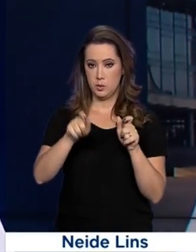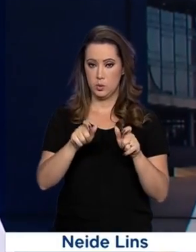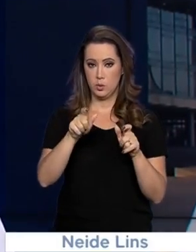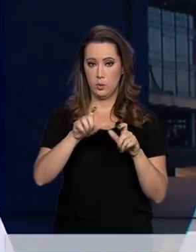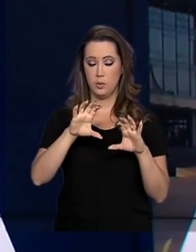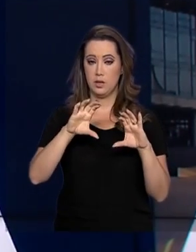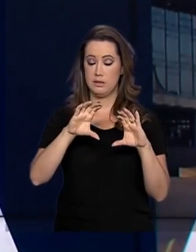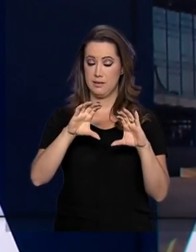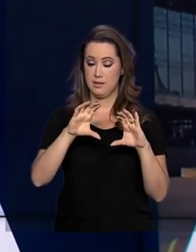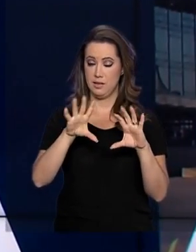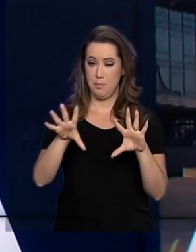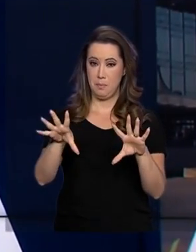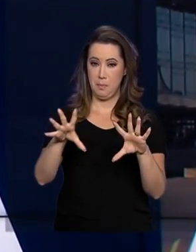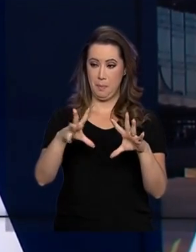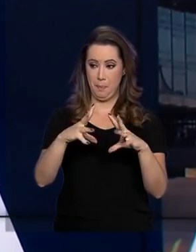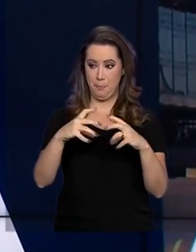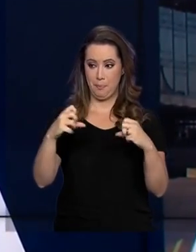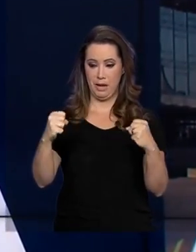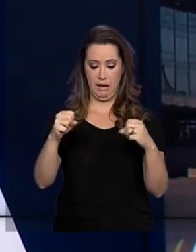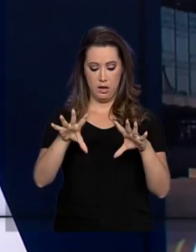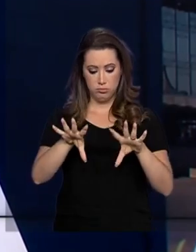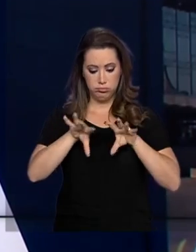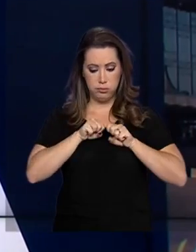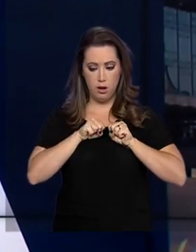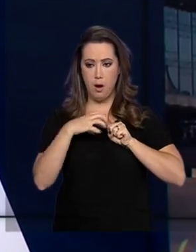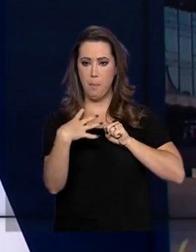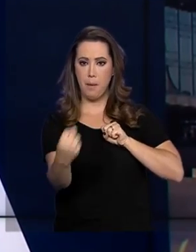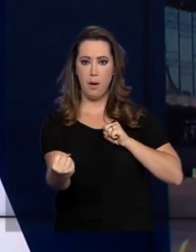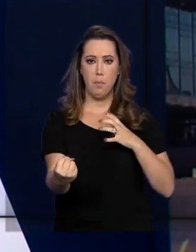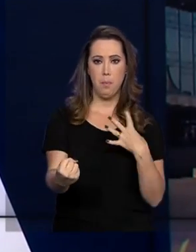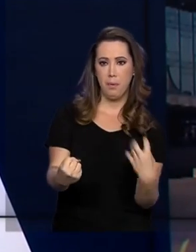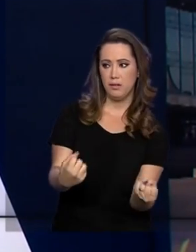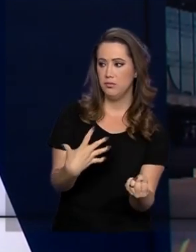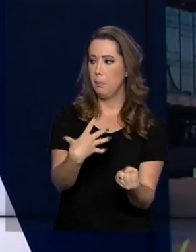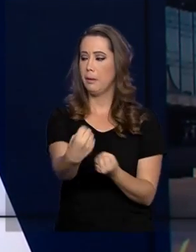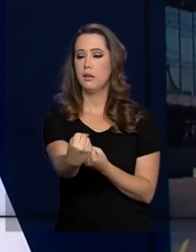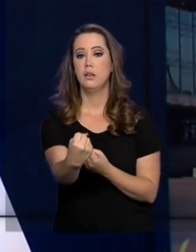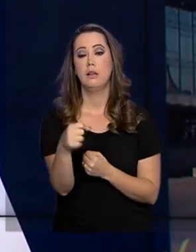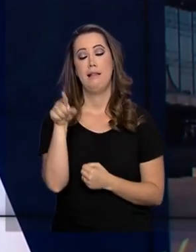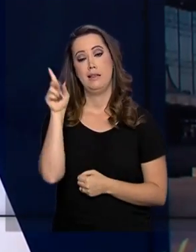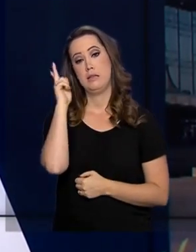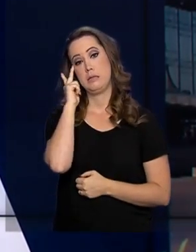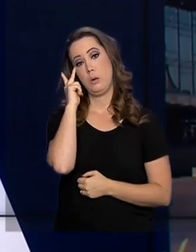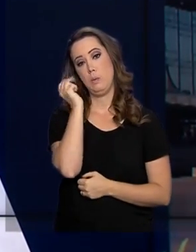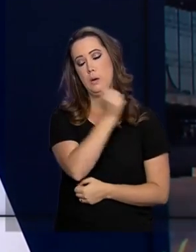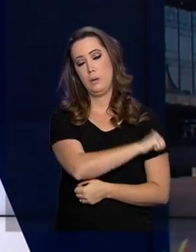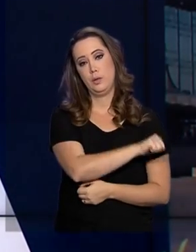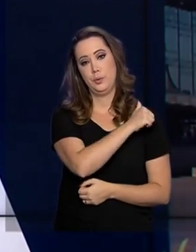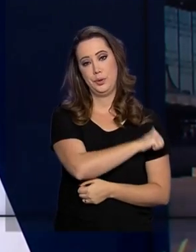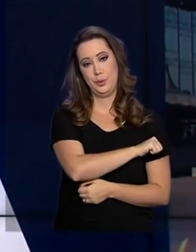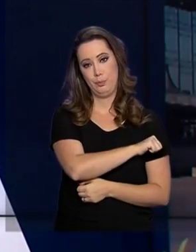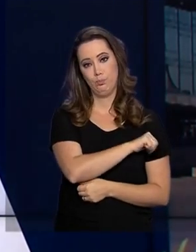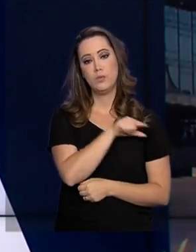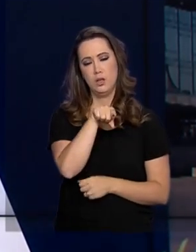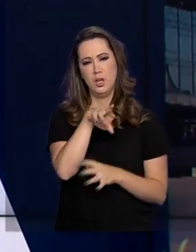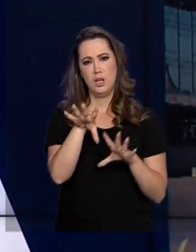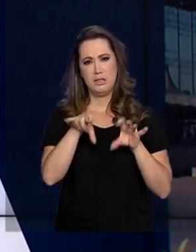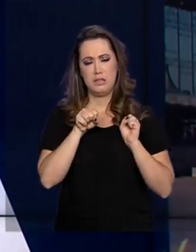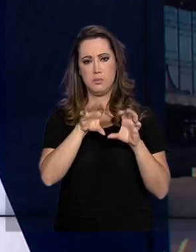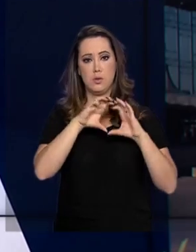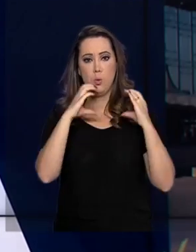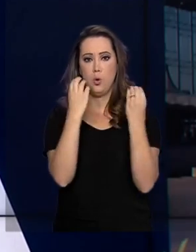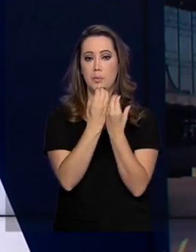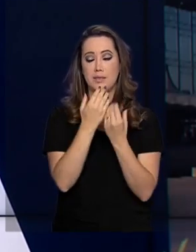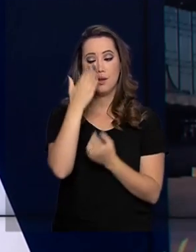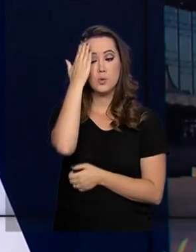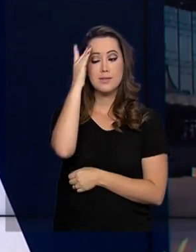transmissão comunitária do novo coronavírus no Brasil, nos estados de São Paulo e Rio de Janeiro. Esse tipo de transmissão ocorre quando não se sabe